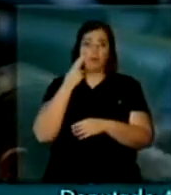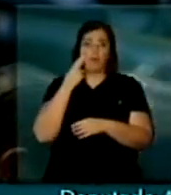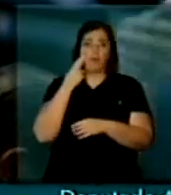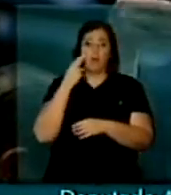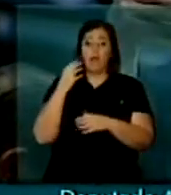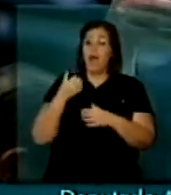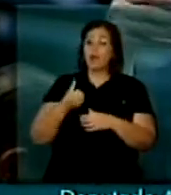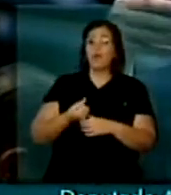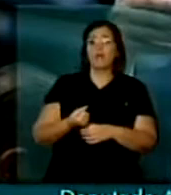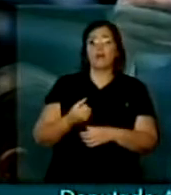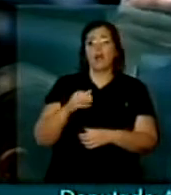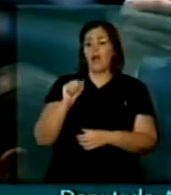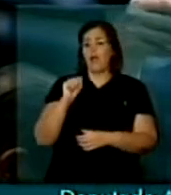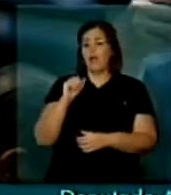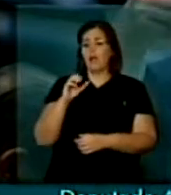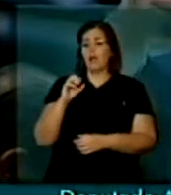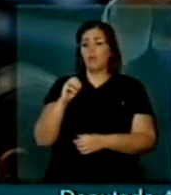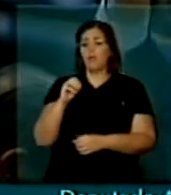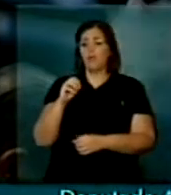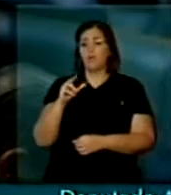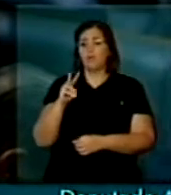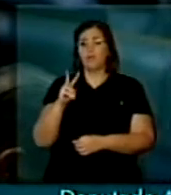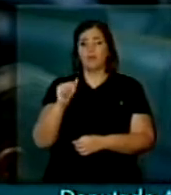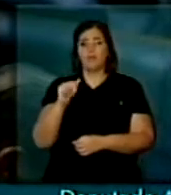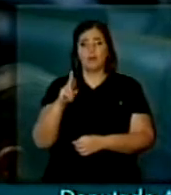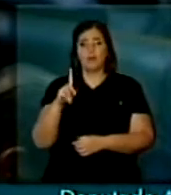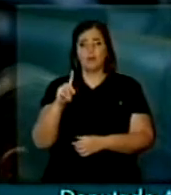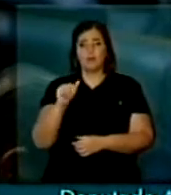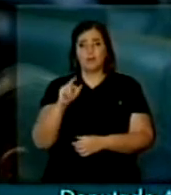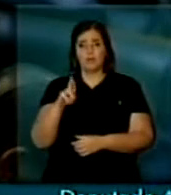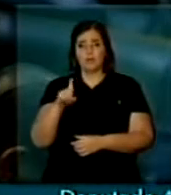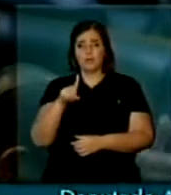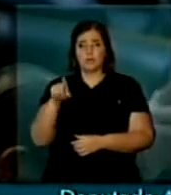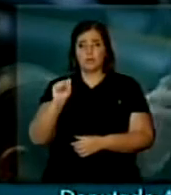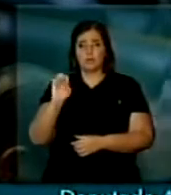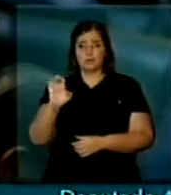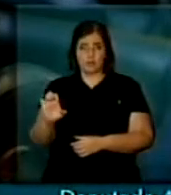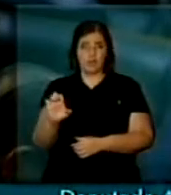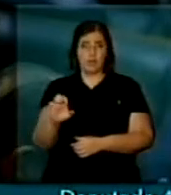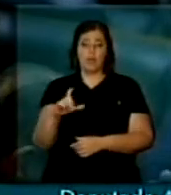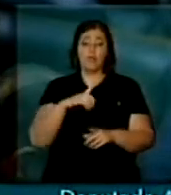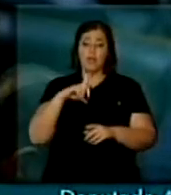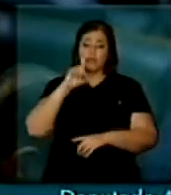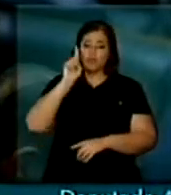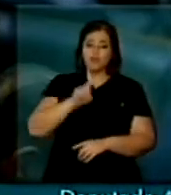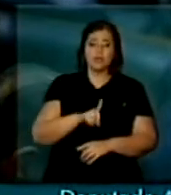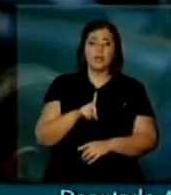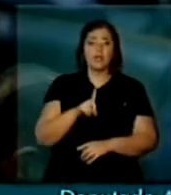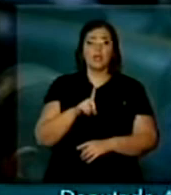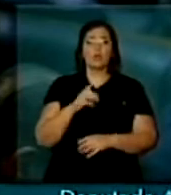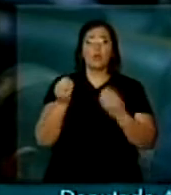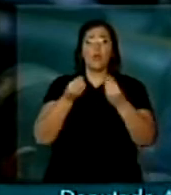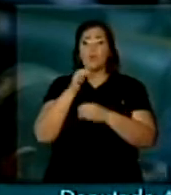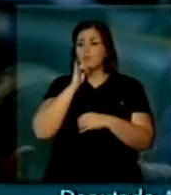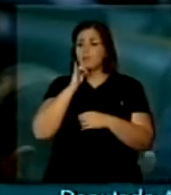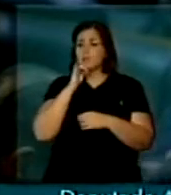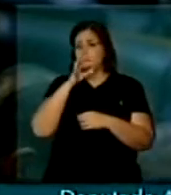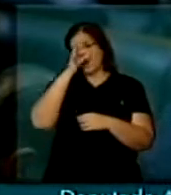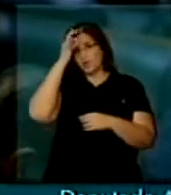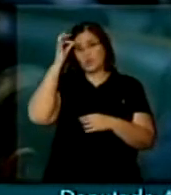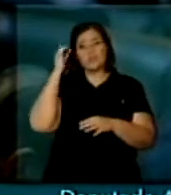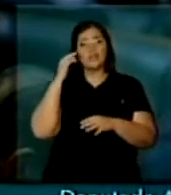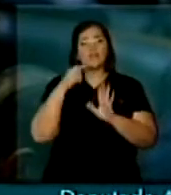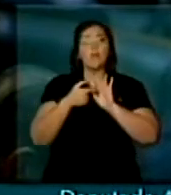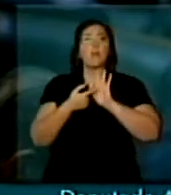covardar-se perante princípios fundamentais do direito, como a presunção da inocência, significa